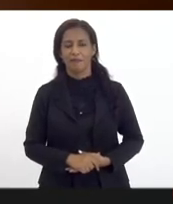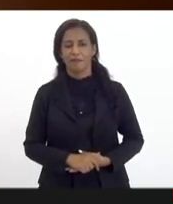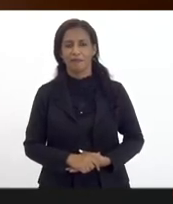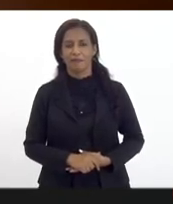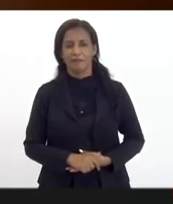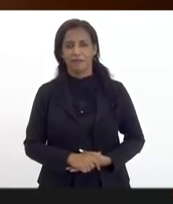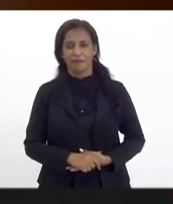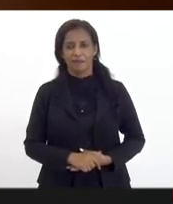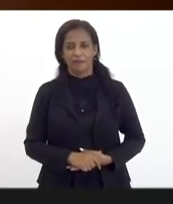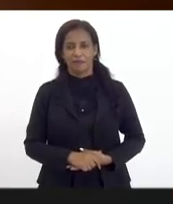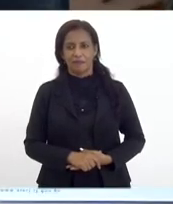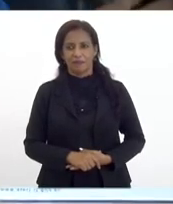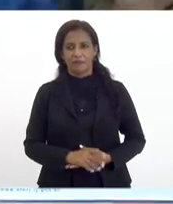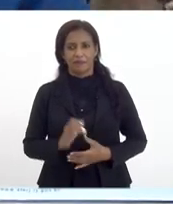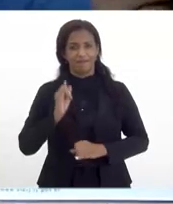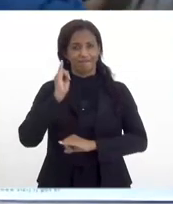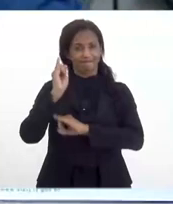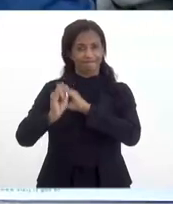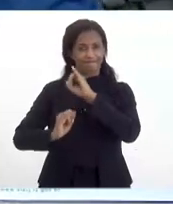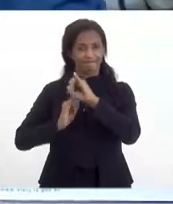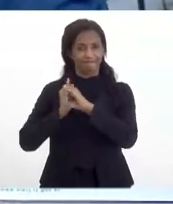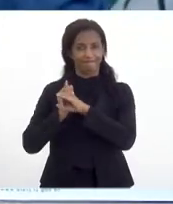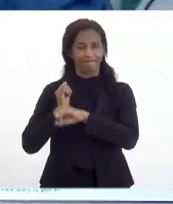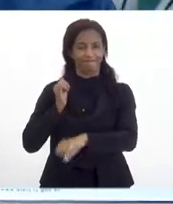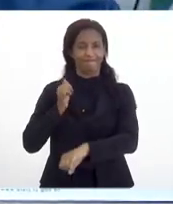O Vânia, sua internet está falhando.